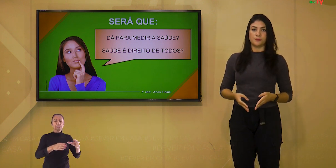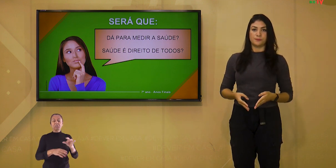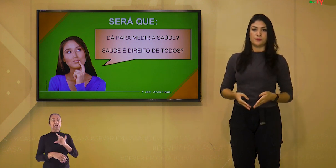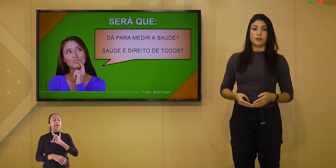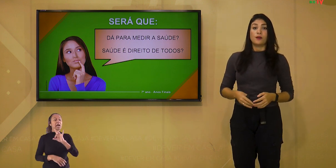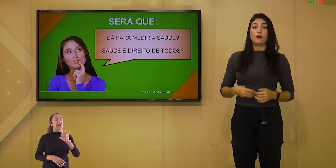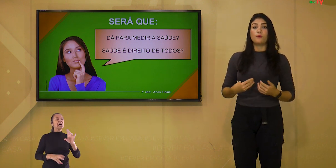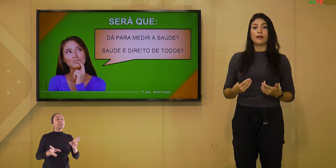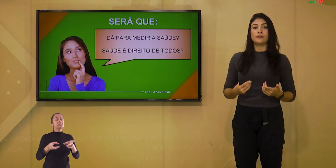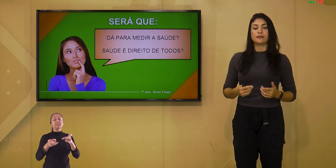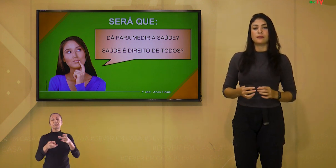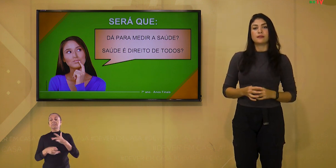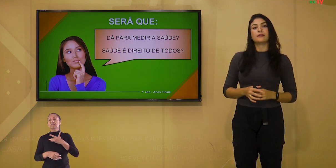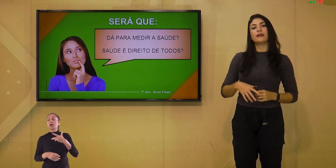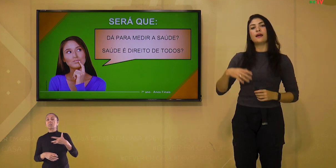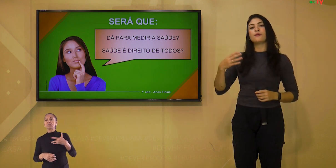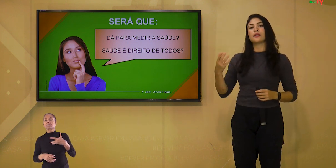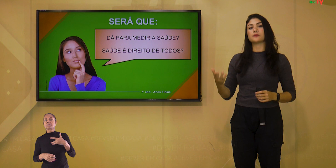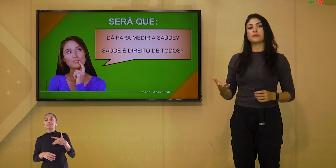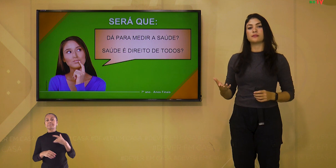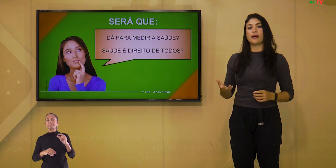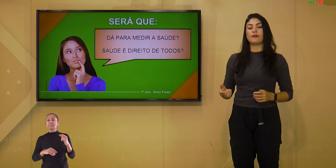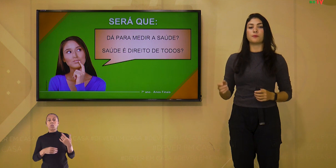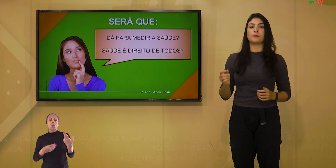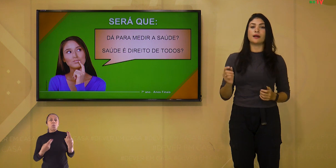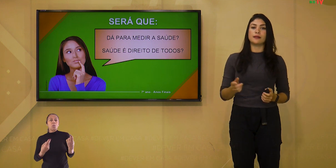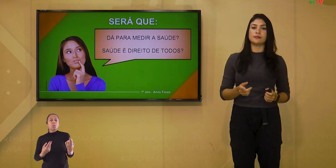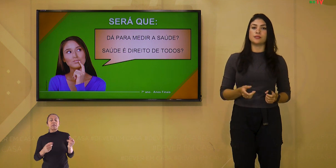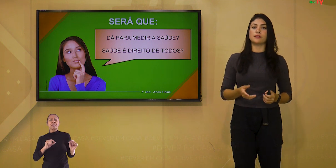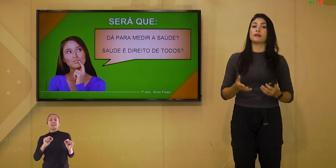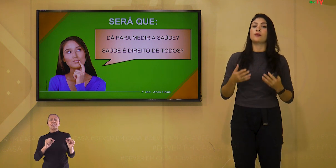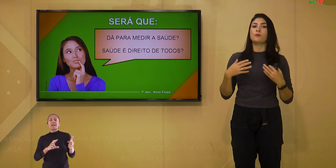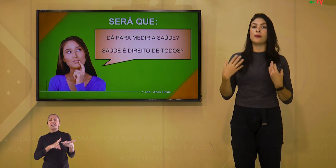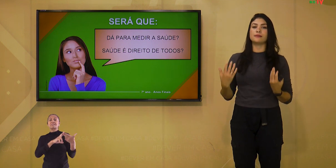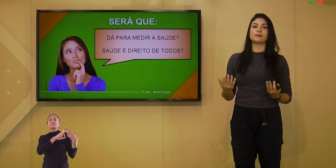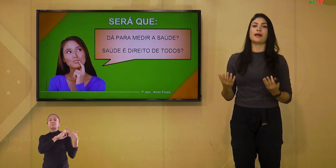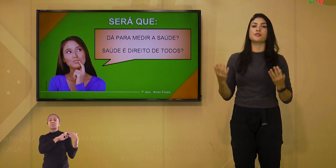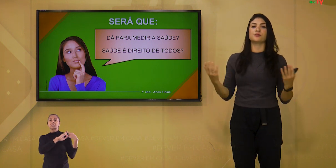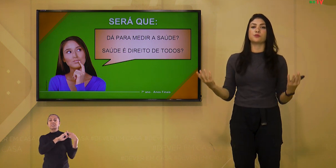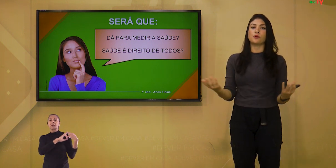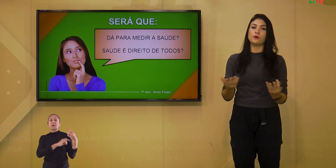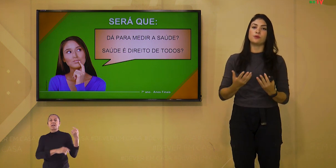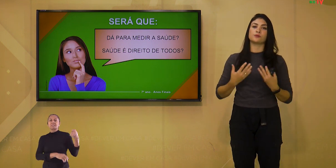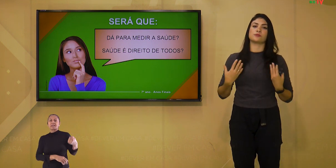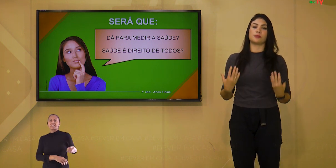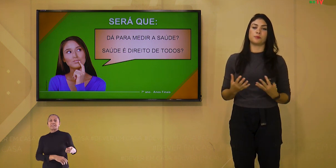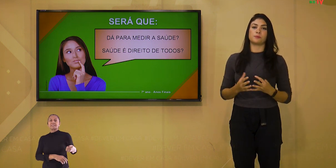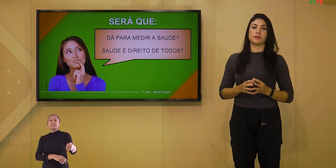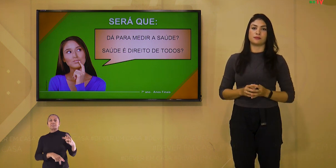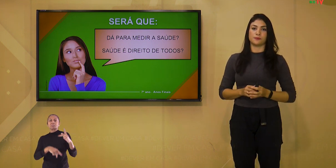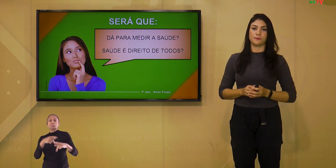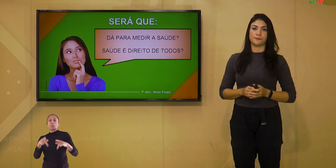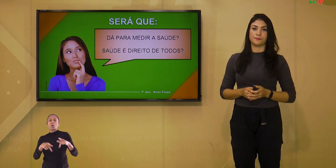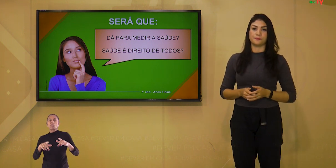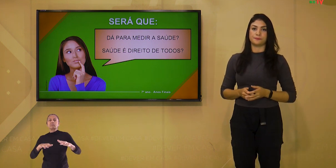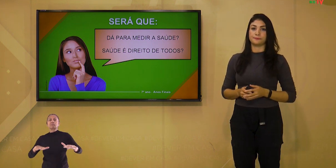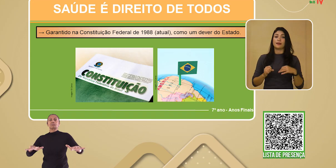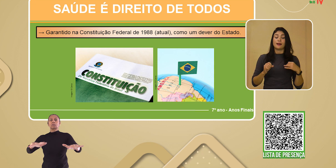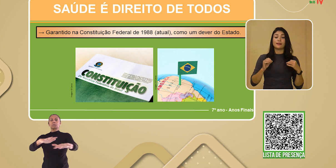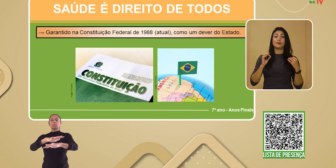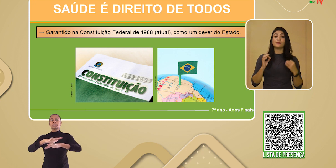saúde? Ou ainda, quem é o responsável por garantir o bem-estar de todos na população?